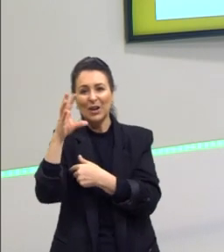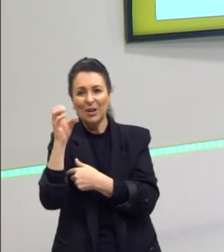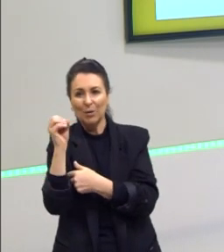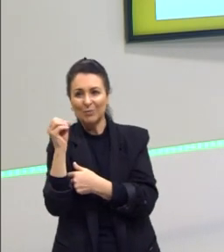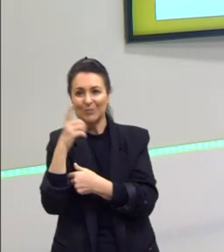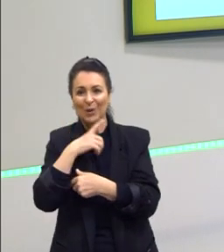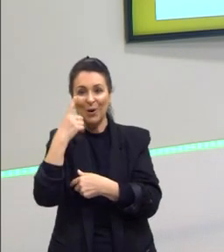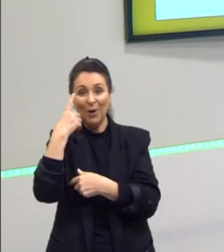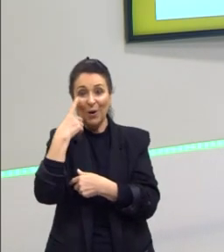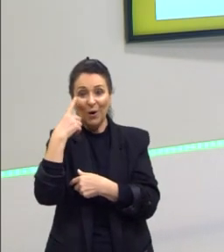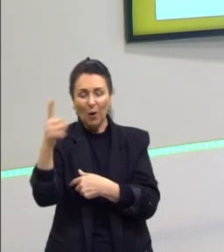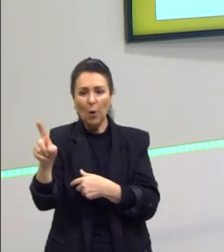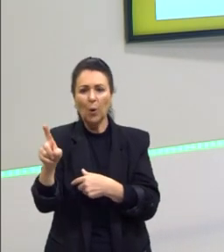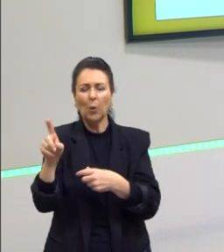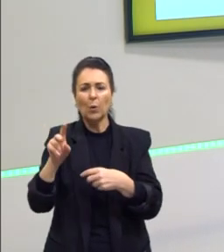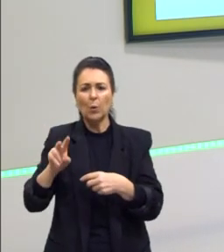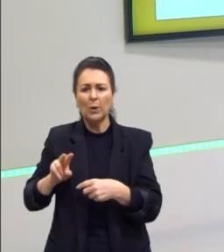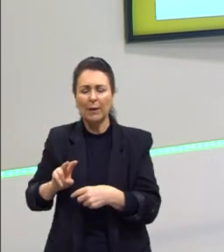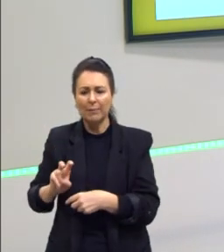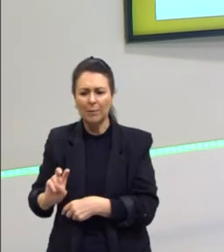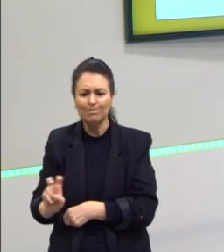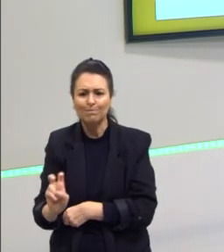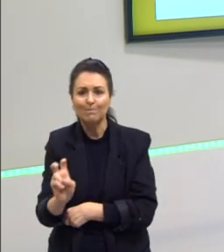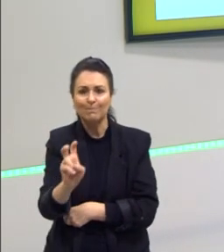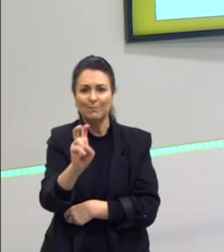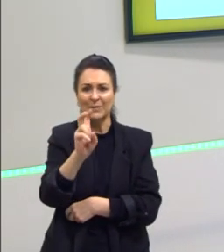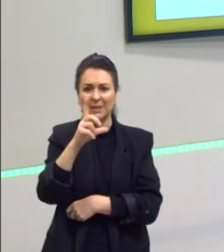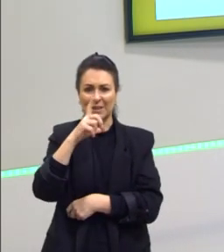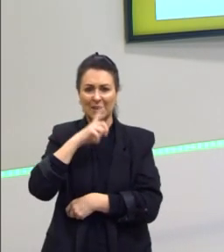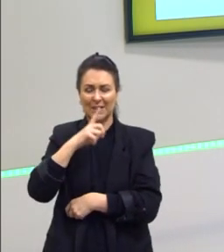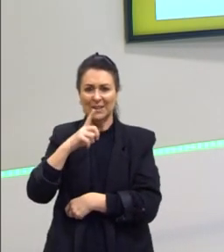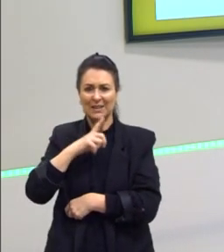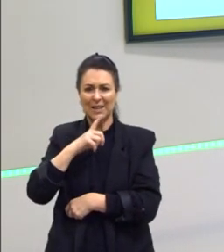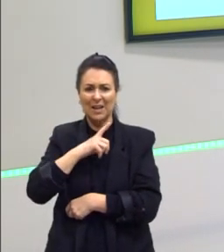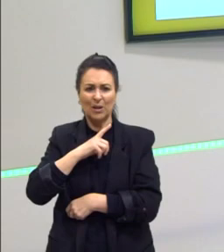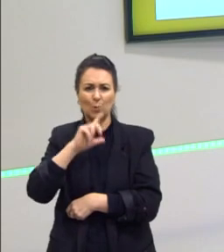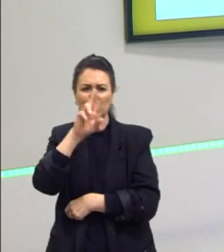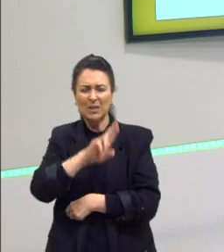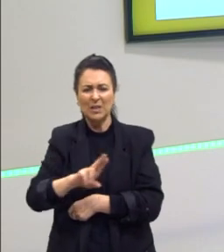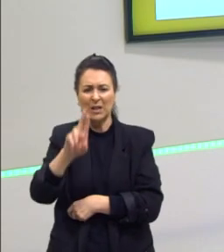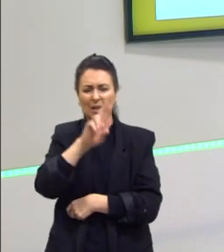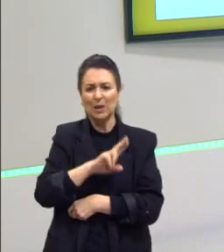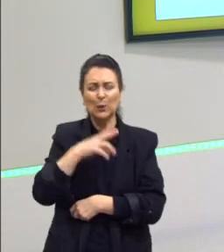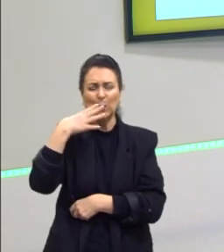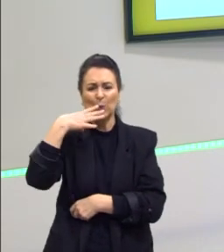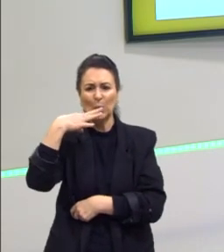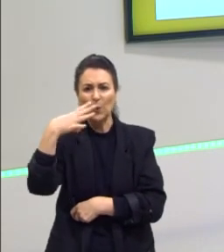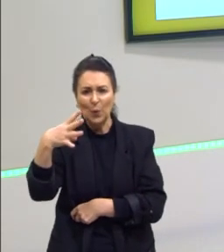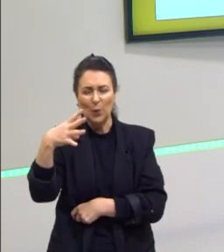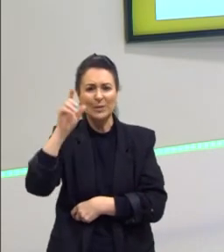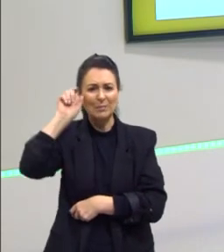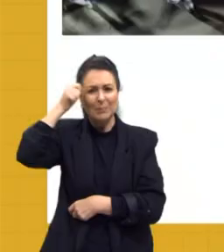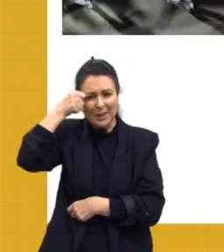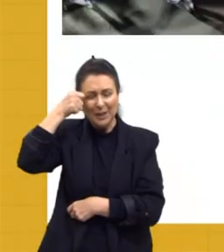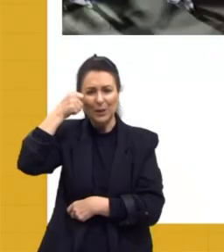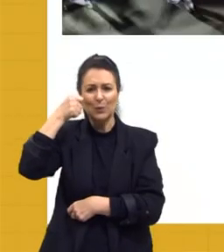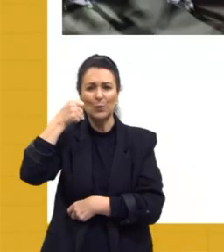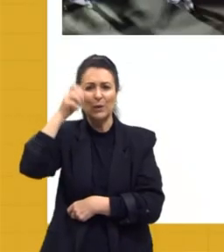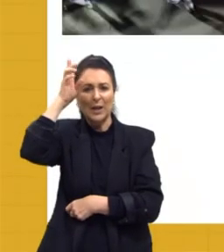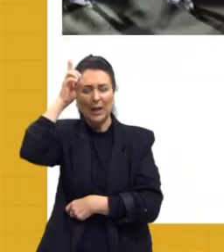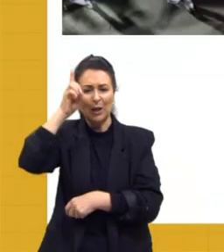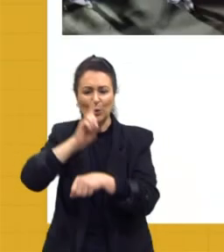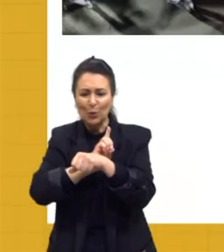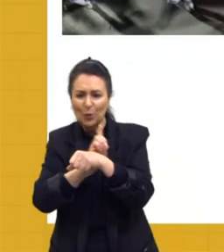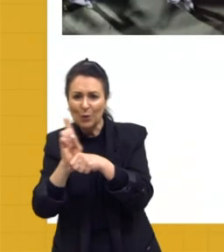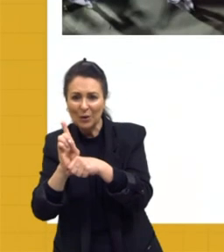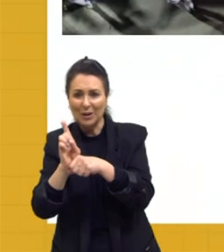tem serpentes, esses dragões do mar em dourado, em preto. Muito bonito esse desfile da Mangueira de 2019.